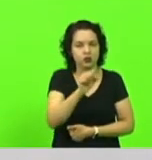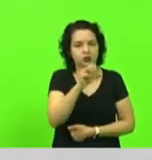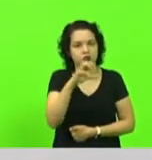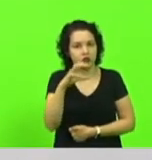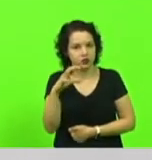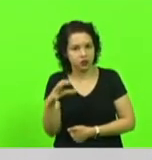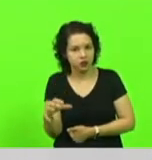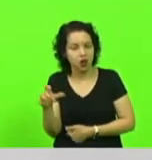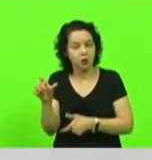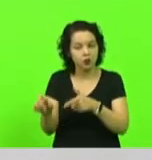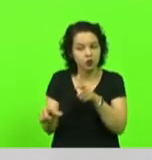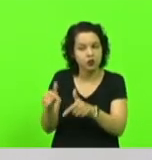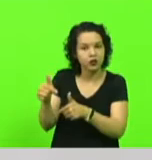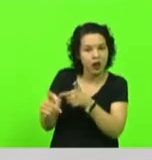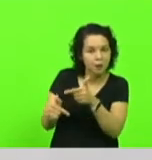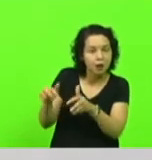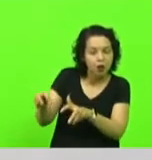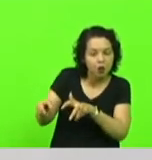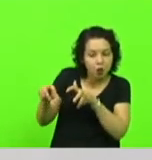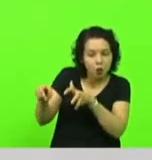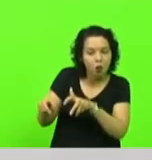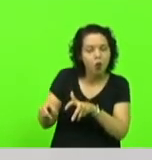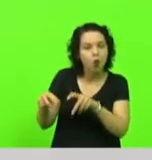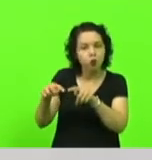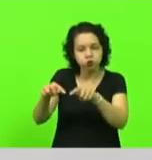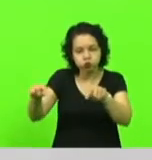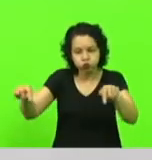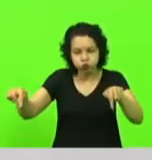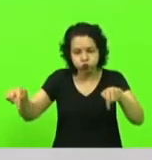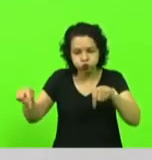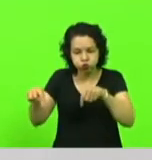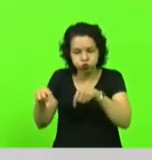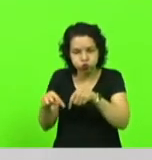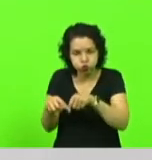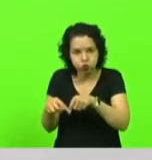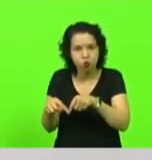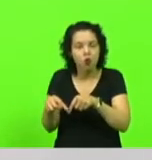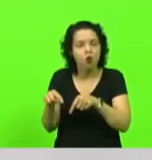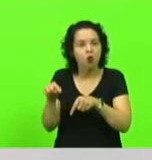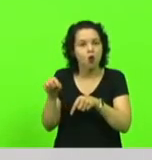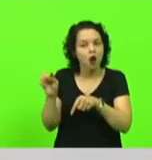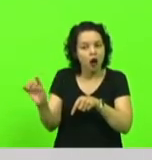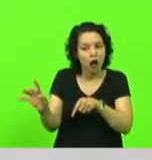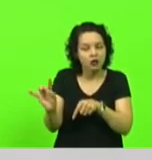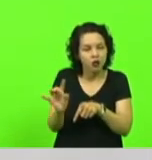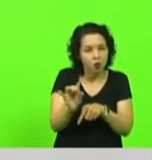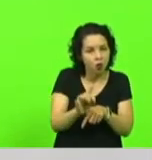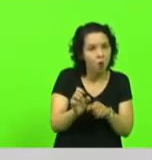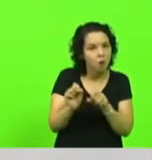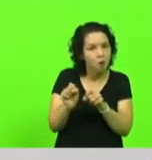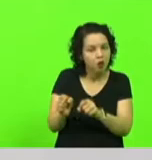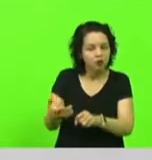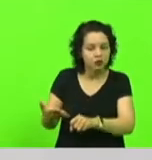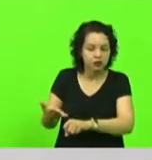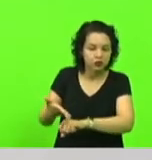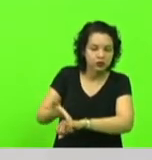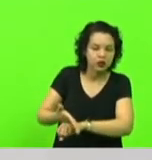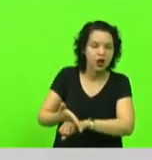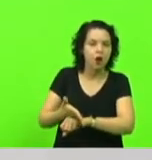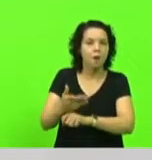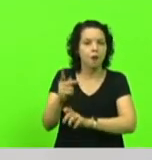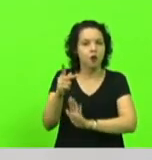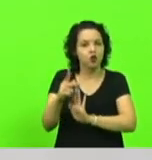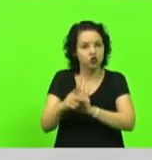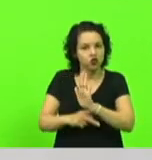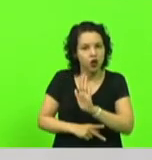acordo com a sua propriedade rural, acessam os projetos através da Ipagre e na sua propriedade